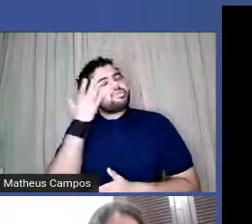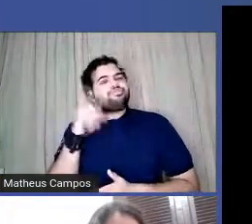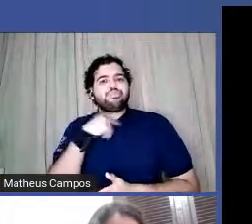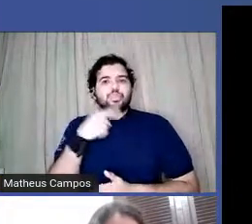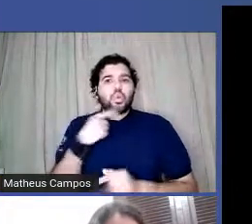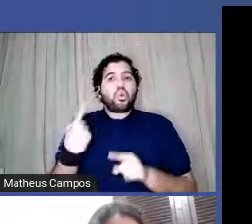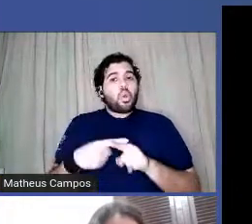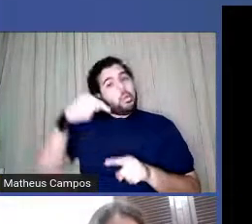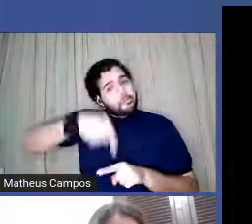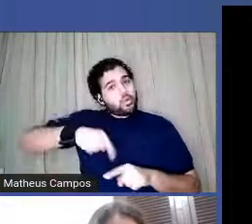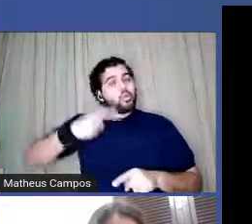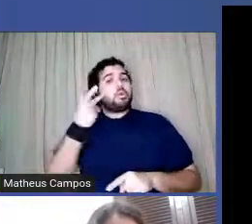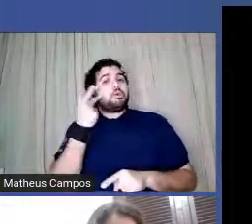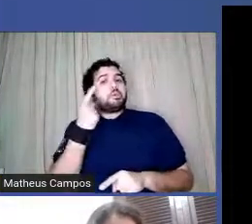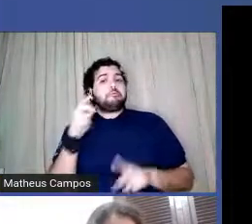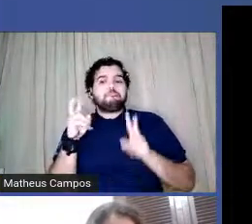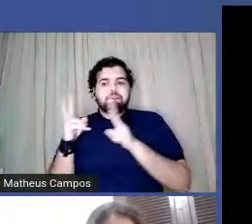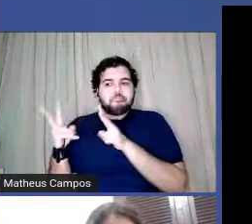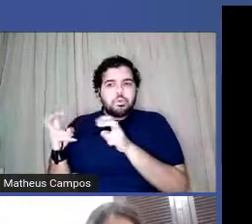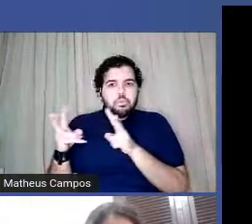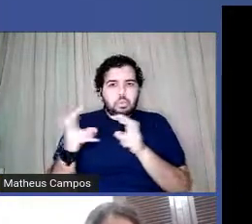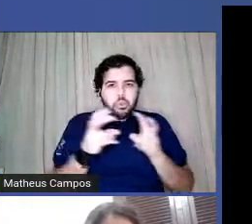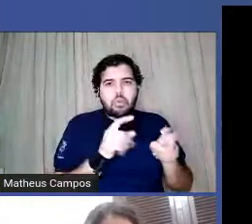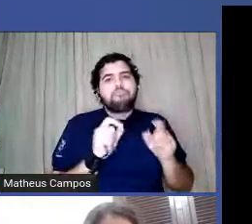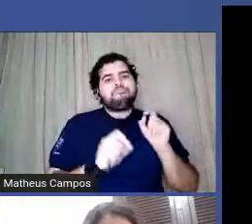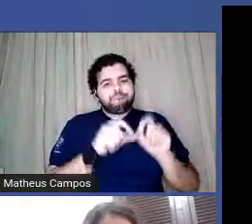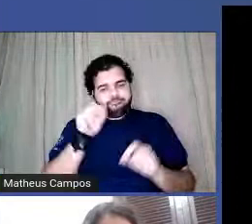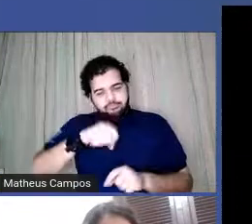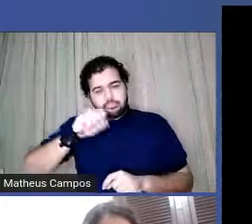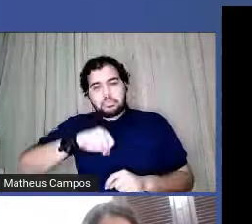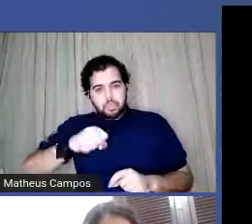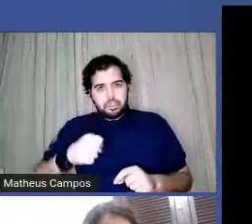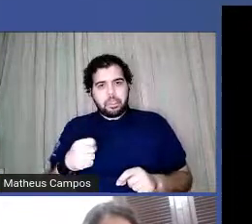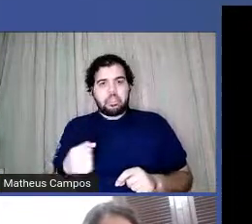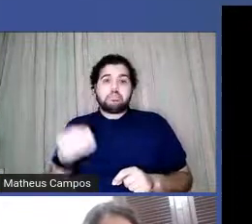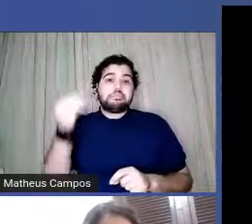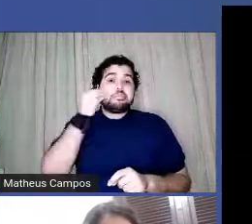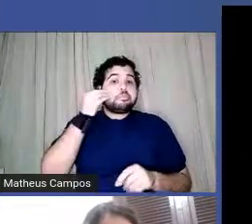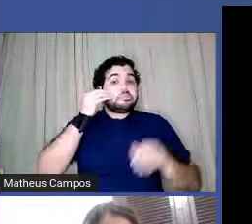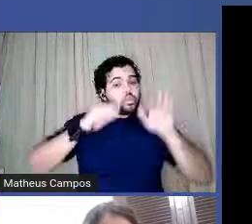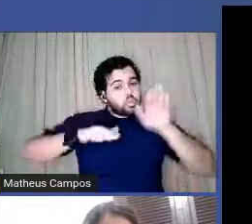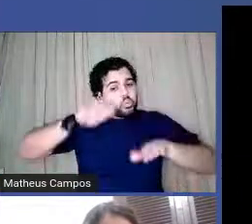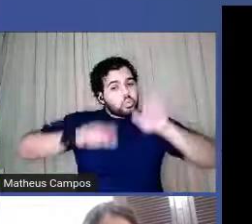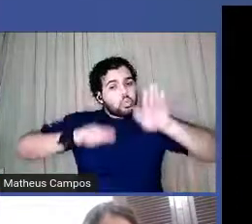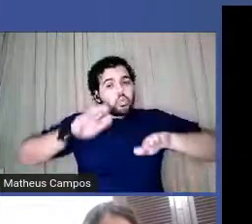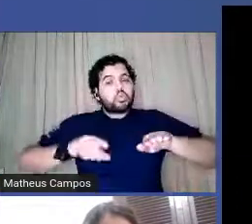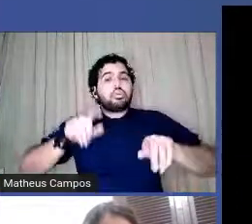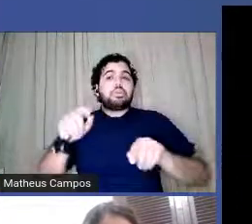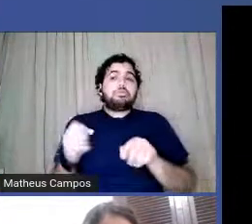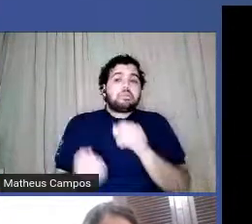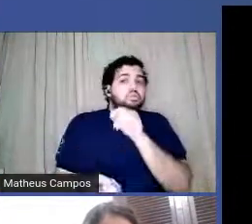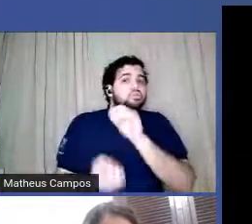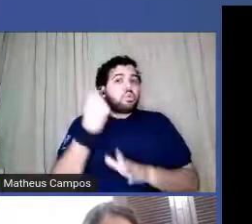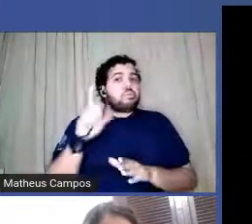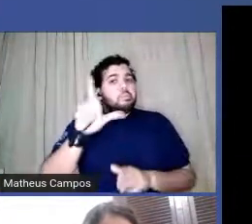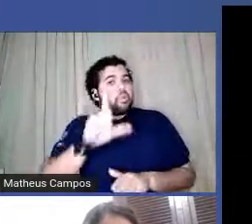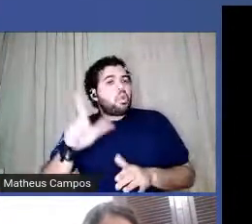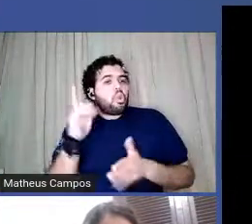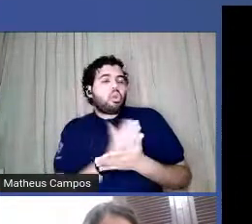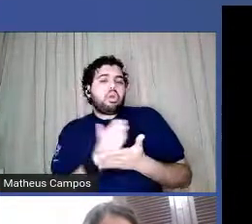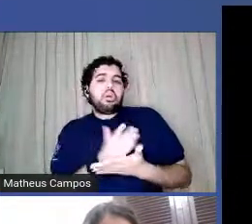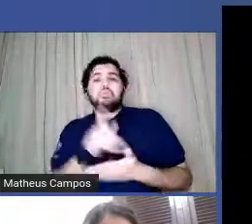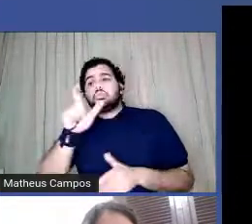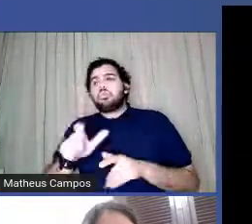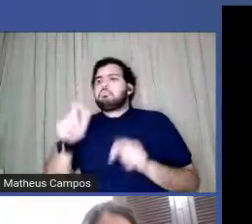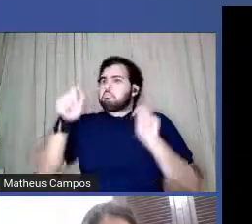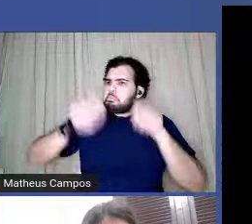aqui no Ceará vai ver isso, né? Geralmente, quem faz literatura é quem pode, né?